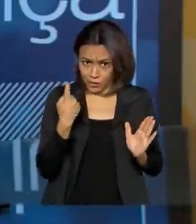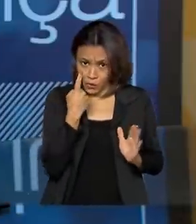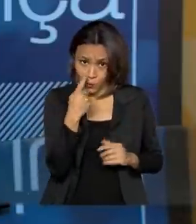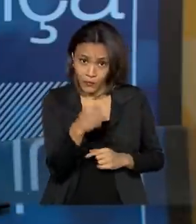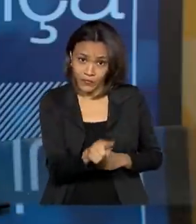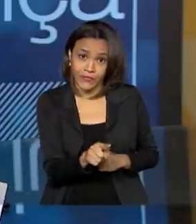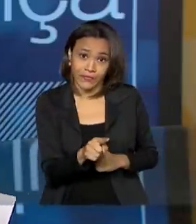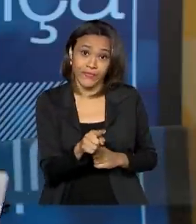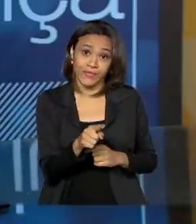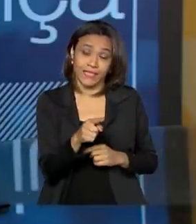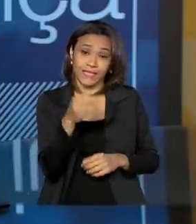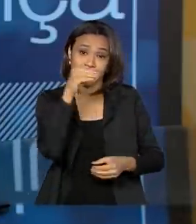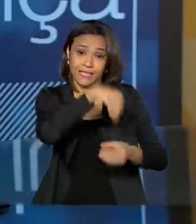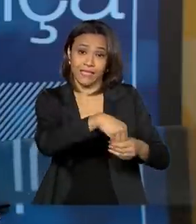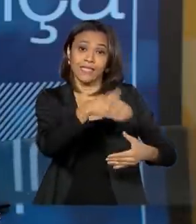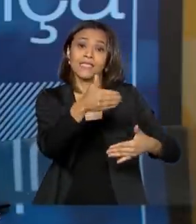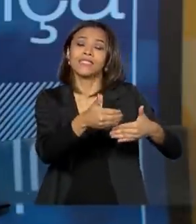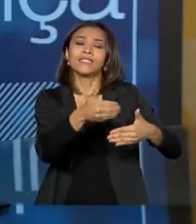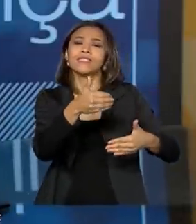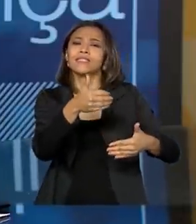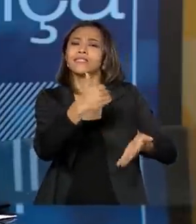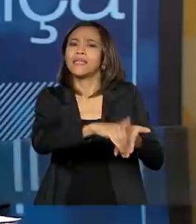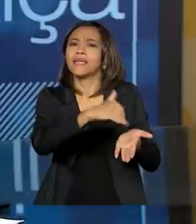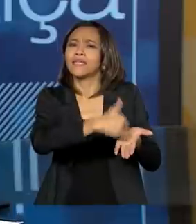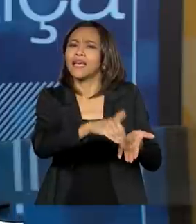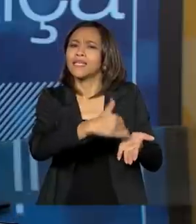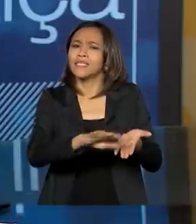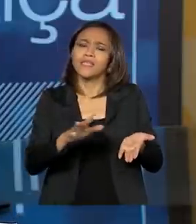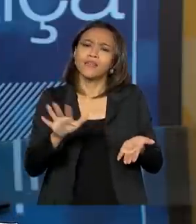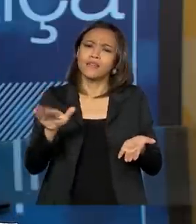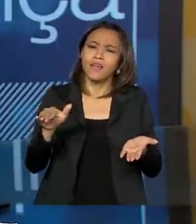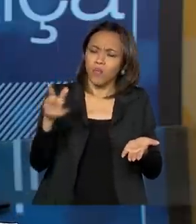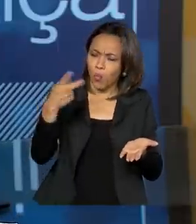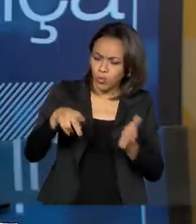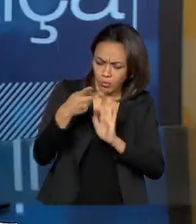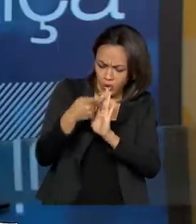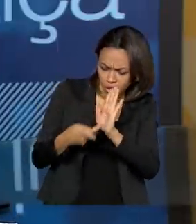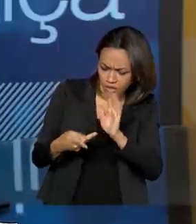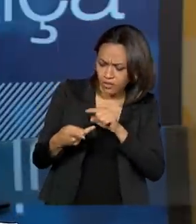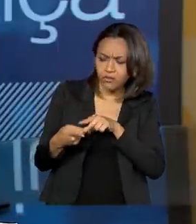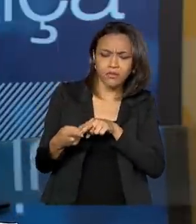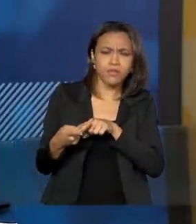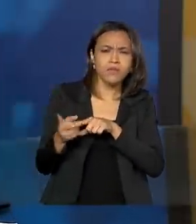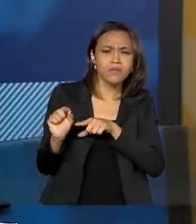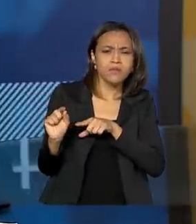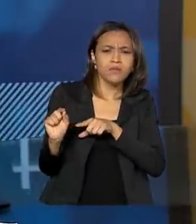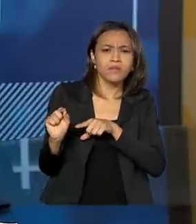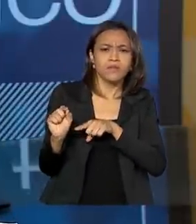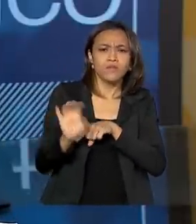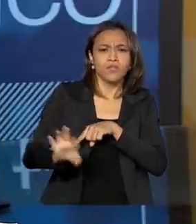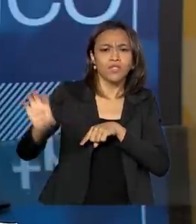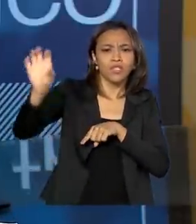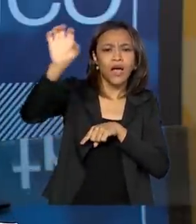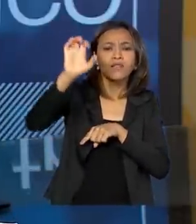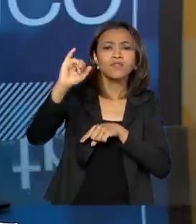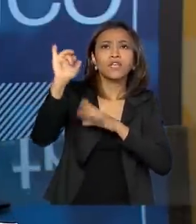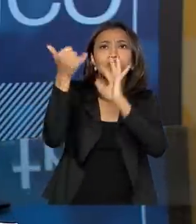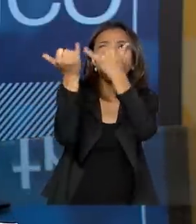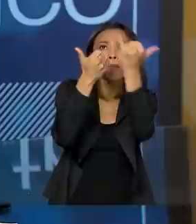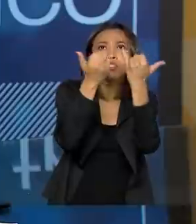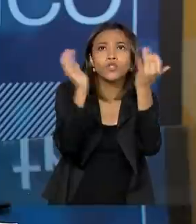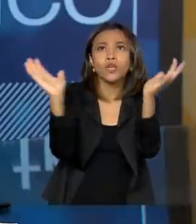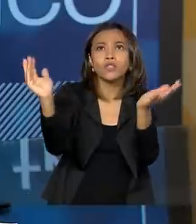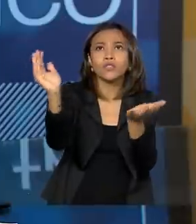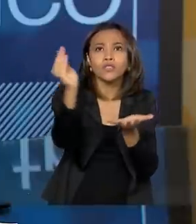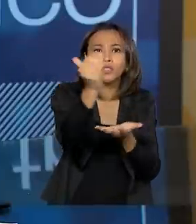Políticas sobre Drogas, que é o projeto Check-in. Como é que funciona? É um sistema virtual onde os estados compartilham informações, é isso?